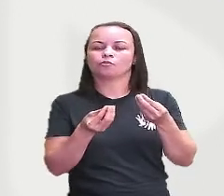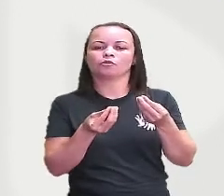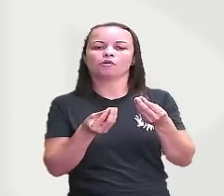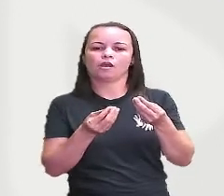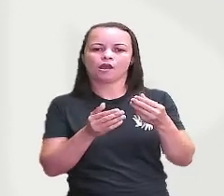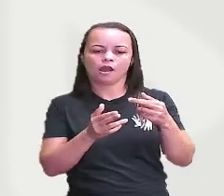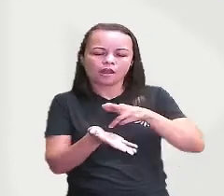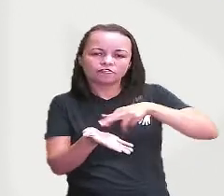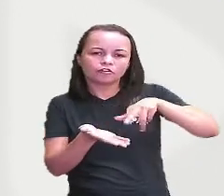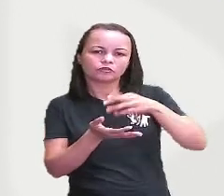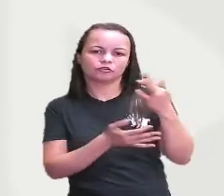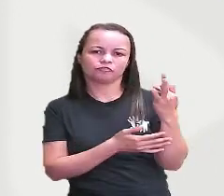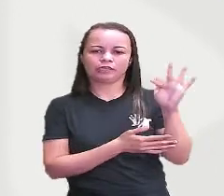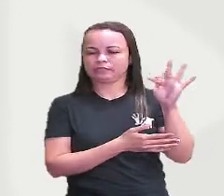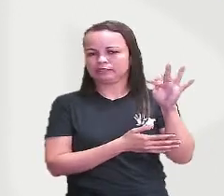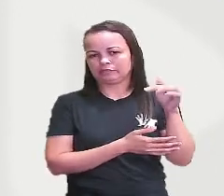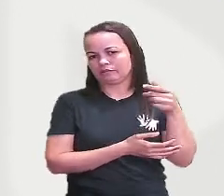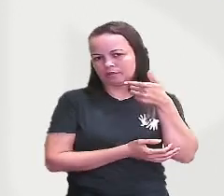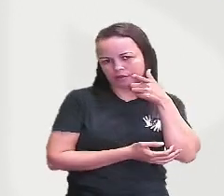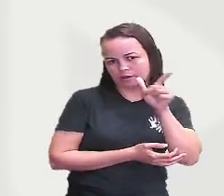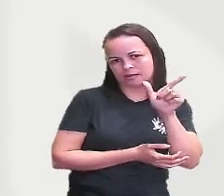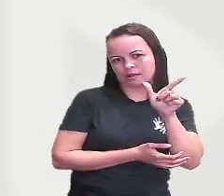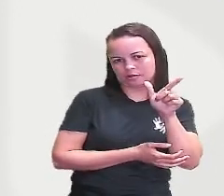dado ou tinha ganhado